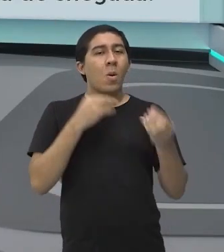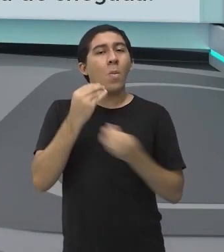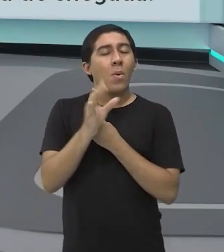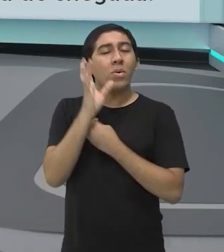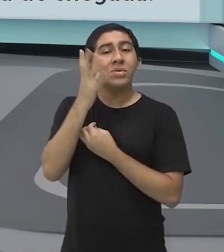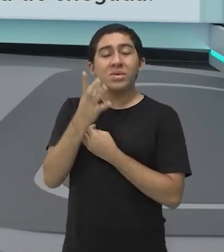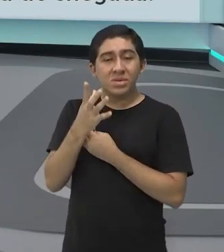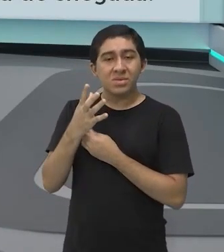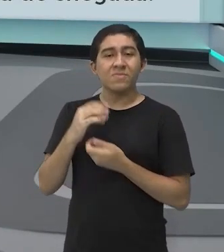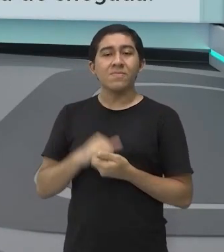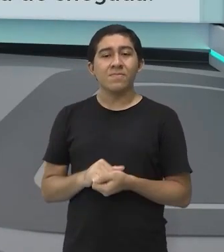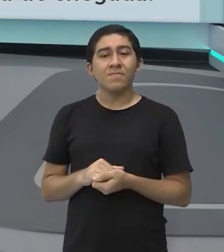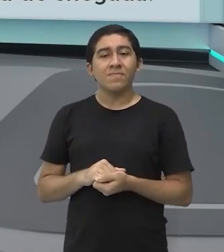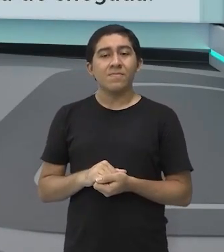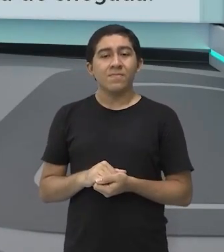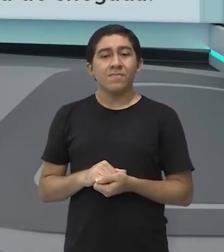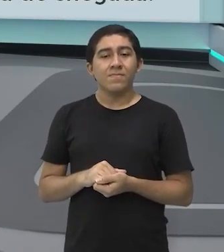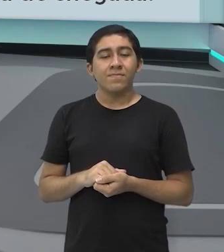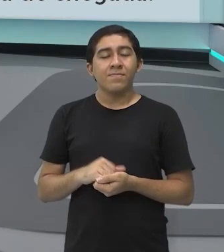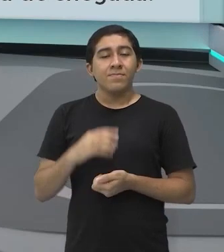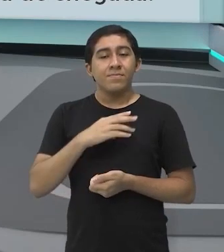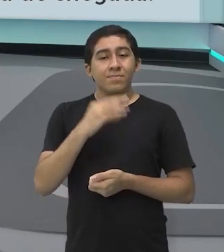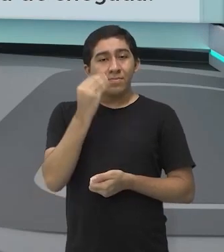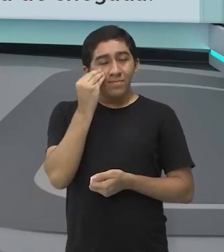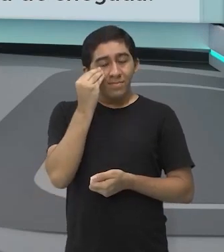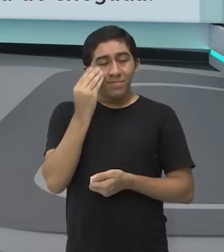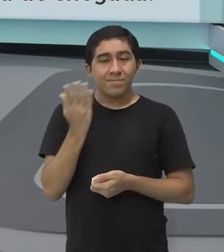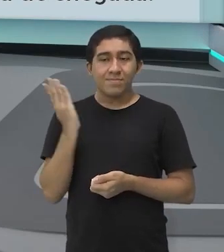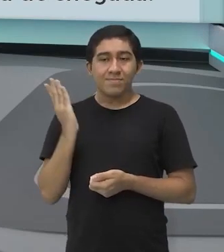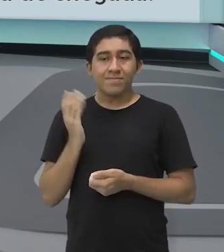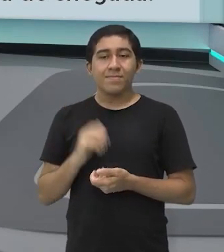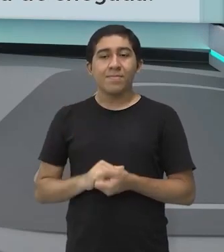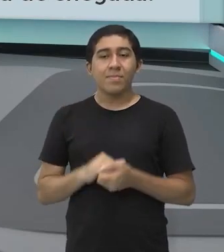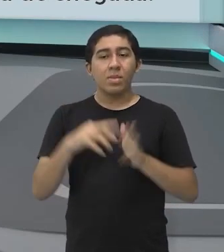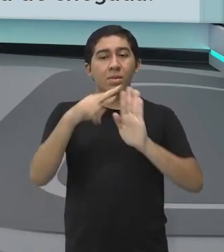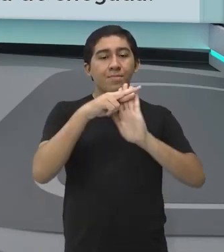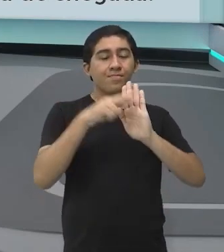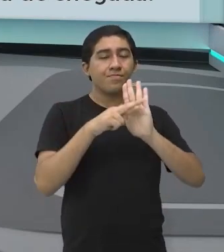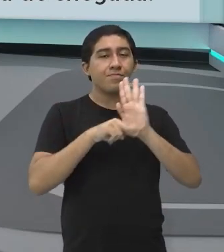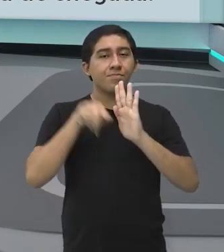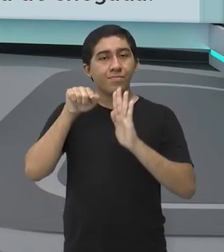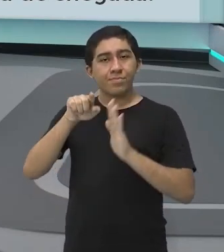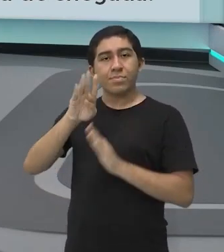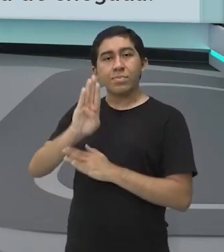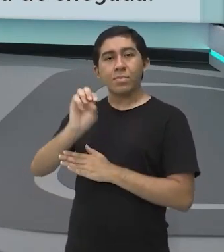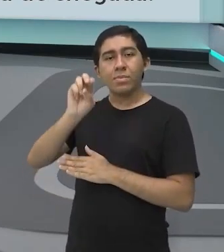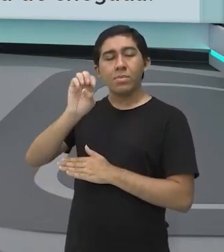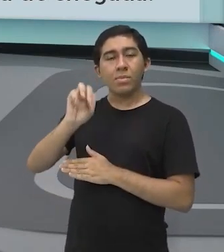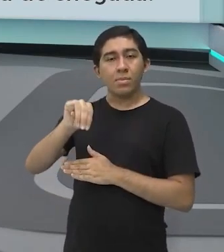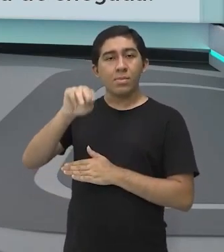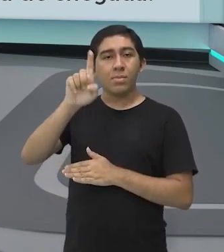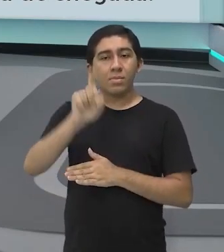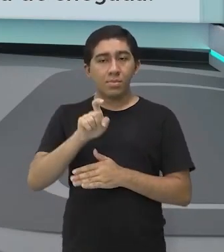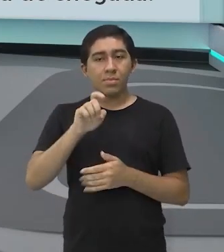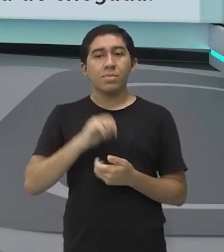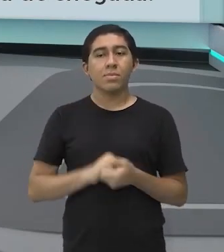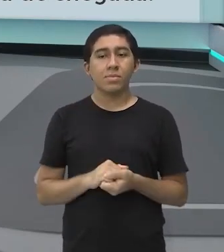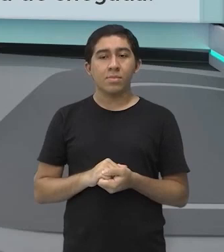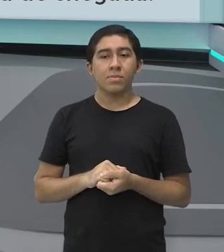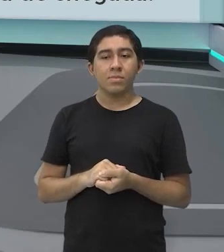modalidades nos Jogos Olímpicos, olha só. As regras do BMX Racing nas